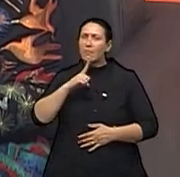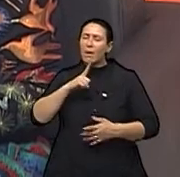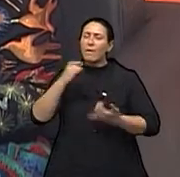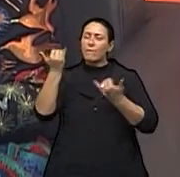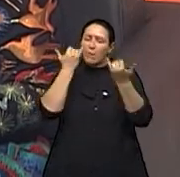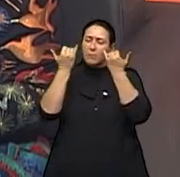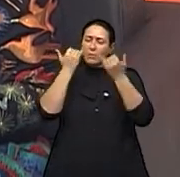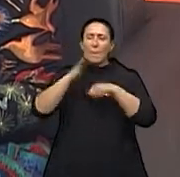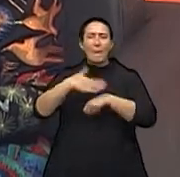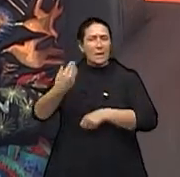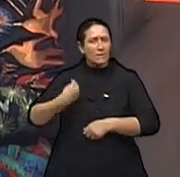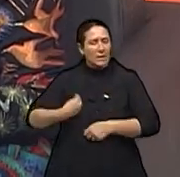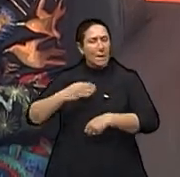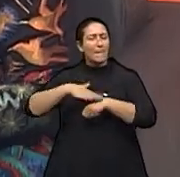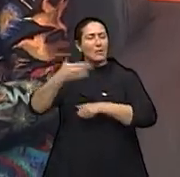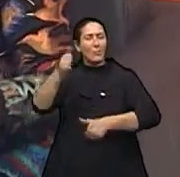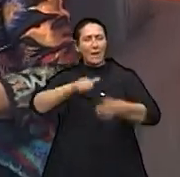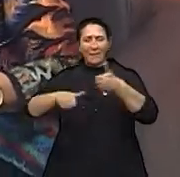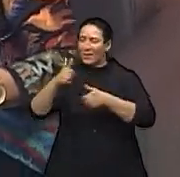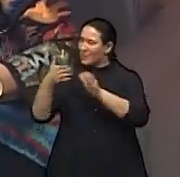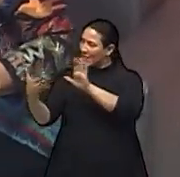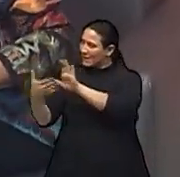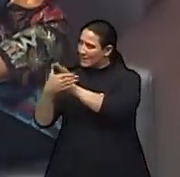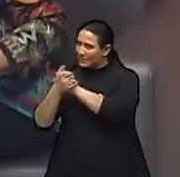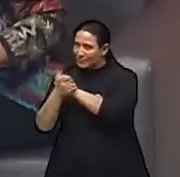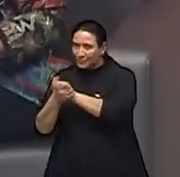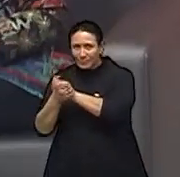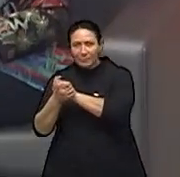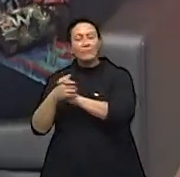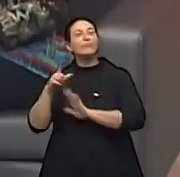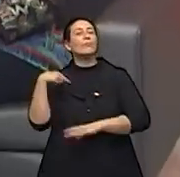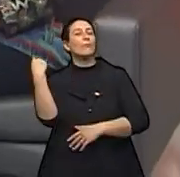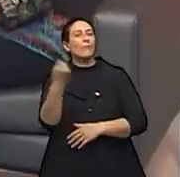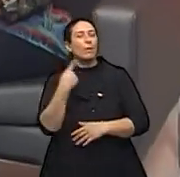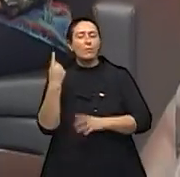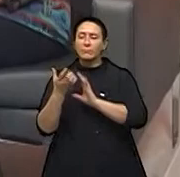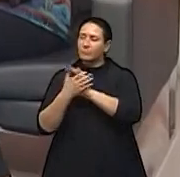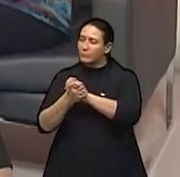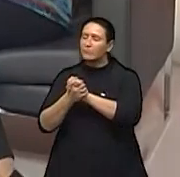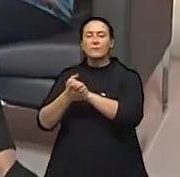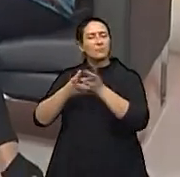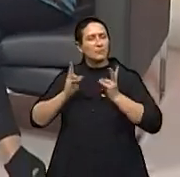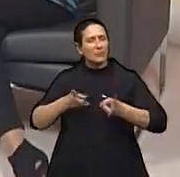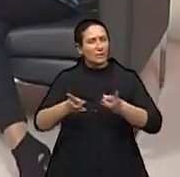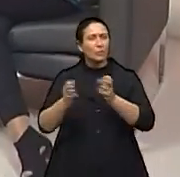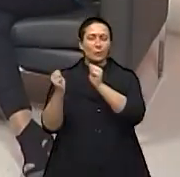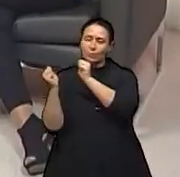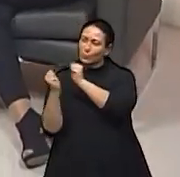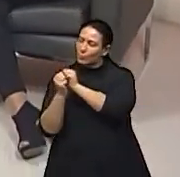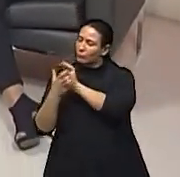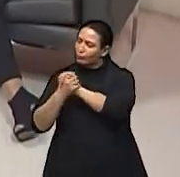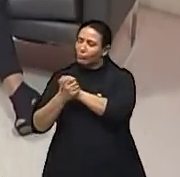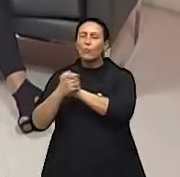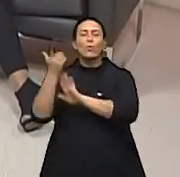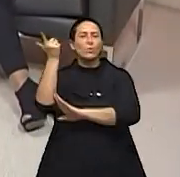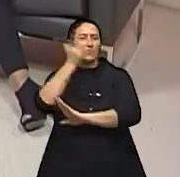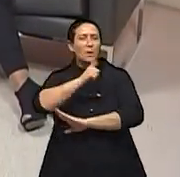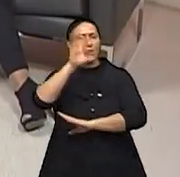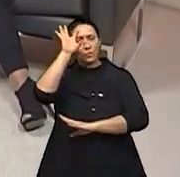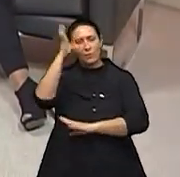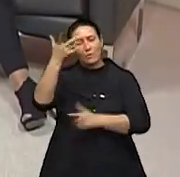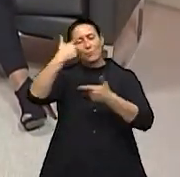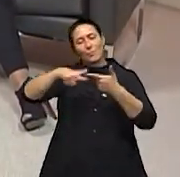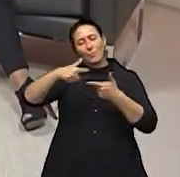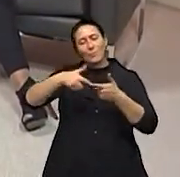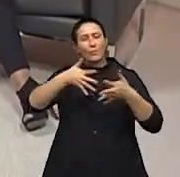mais vida com mais qualidade. Dá tua mão esquerda, Ângela, que nós vamos terminar de mãos dadas. Como sempre, é de mãos dadas que a gente resolve muito melhor